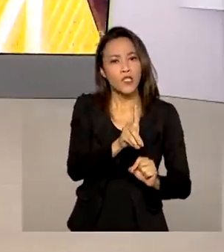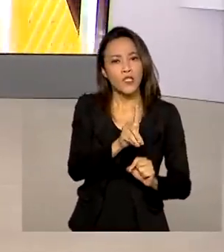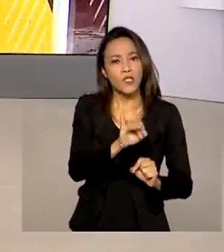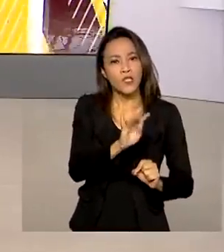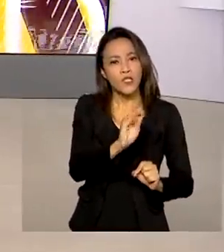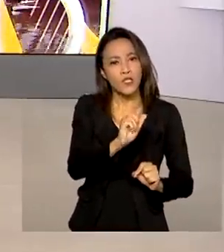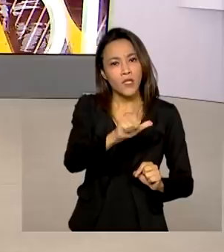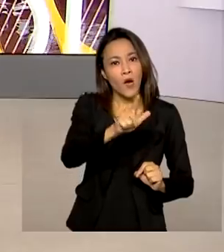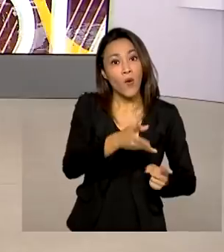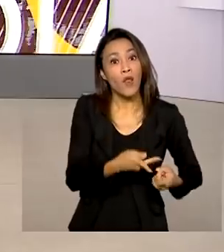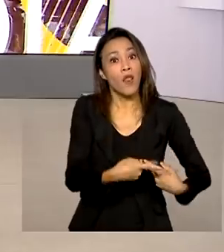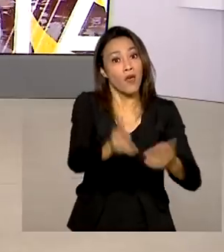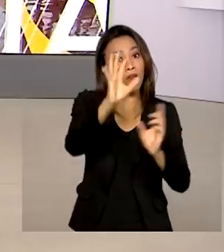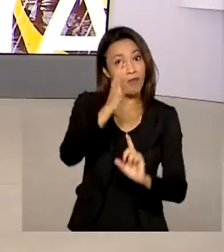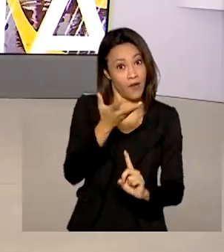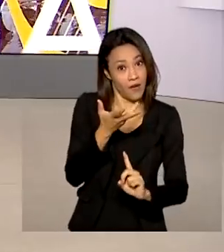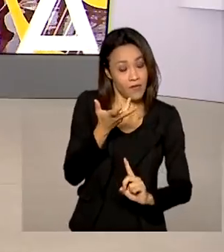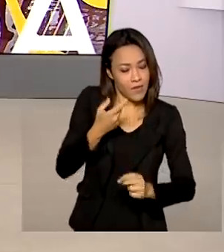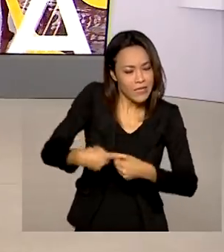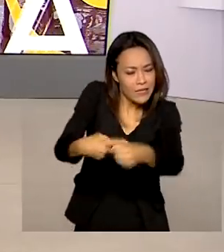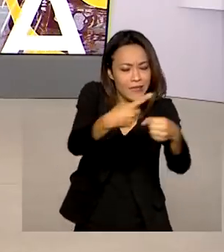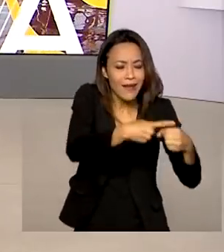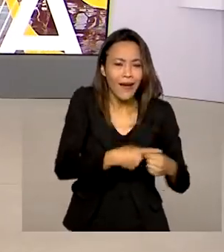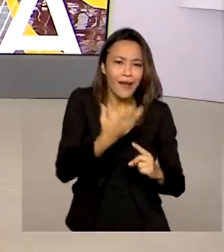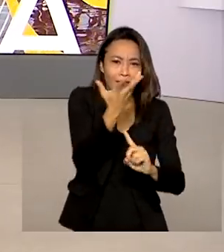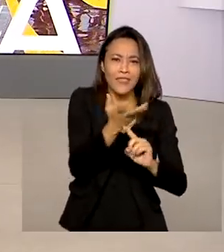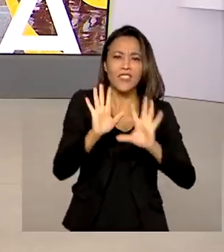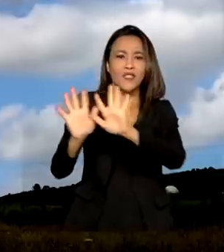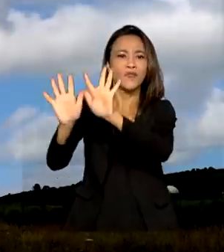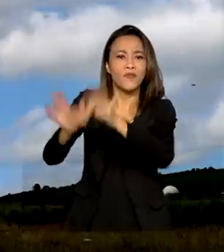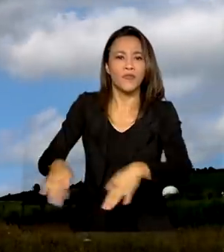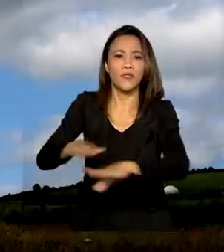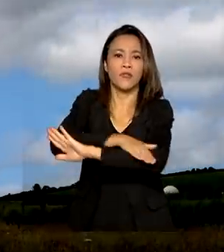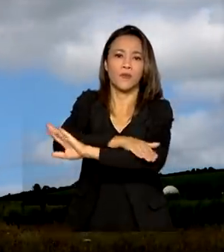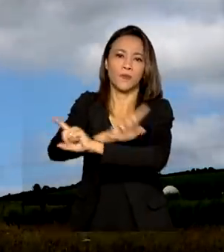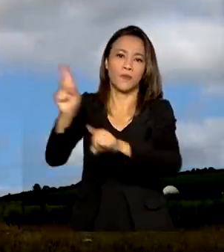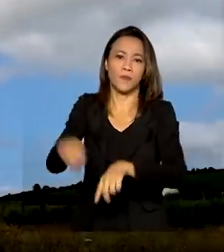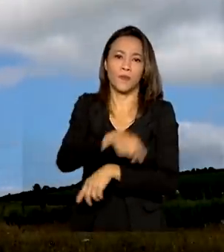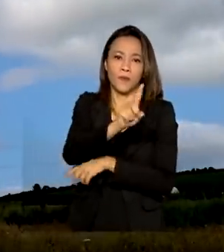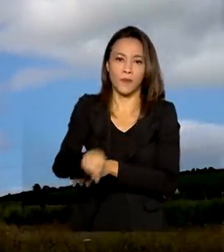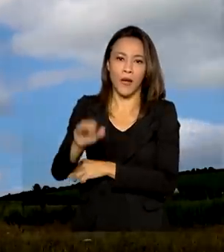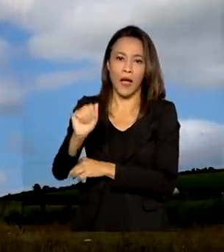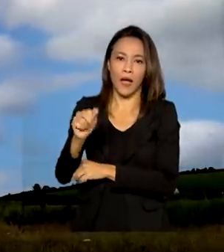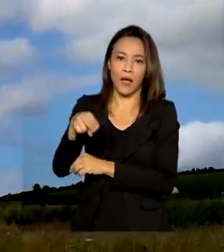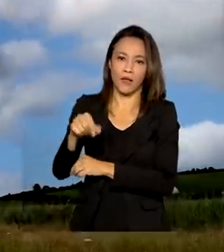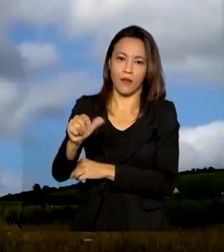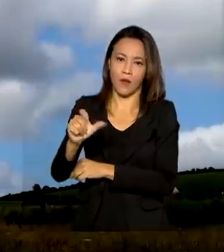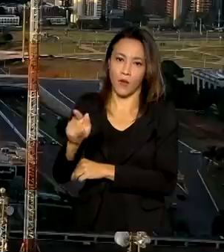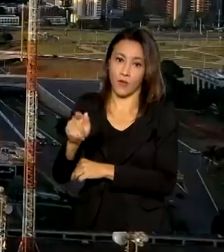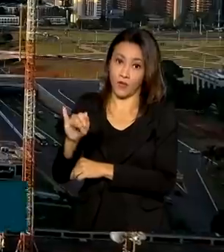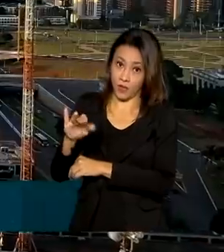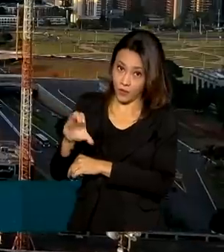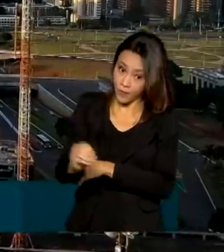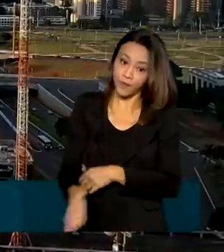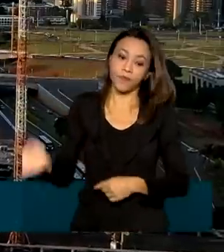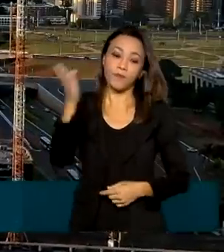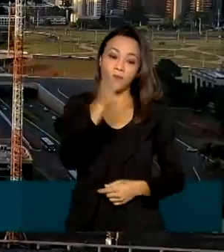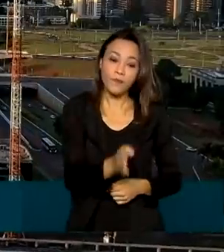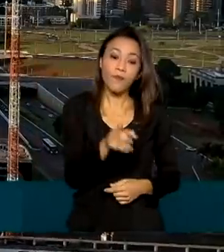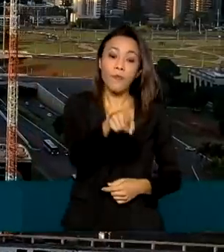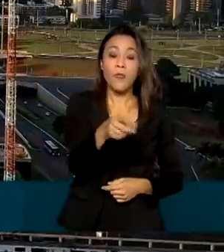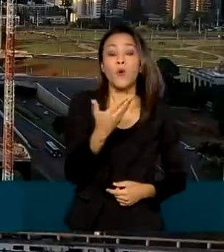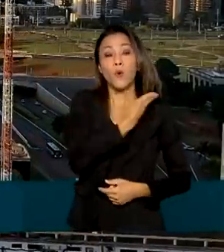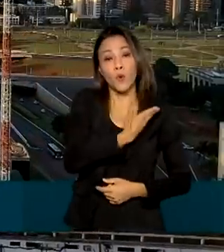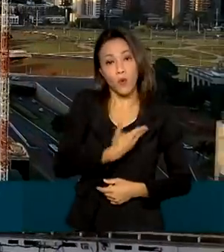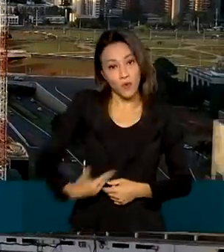as cidades do interior e encerrar as transmissões analógicas. Com o programa Digitaliza Brasil, o governo vai